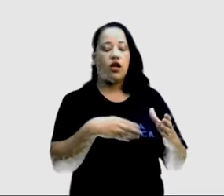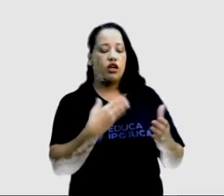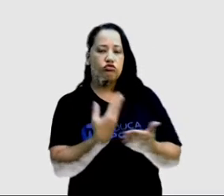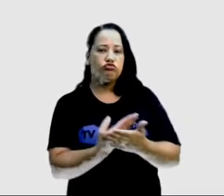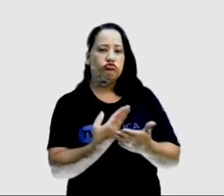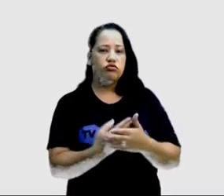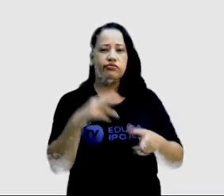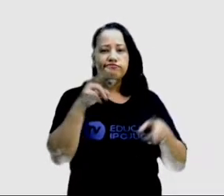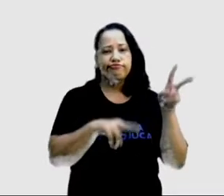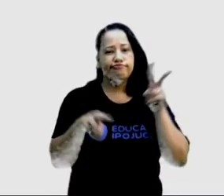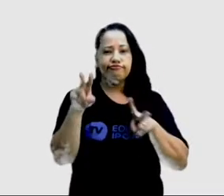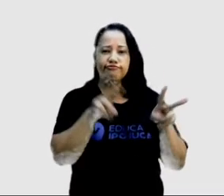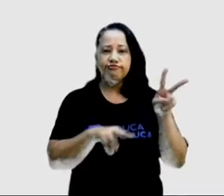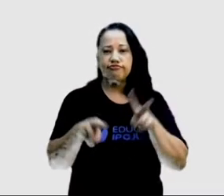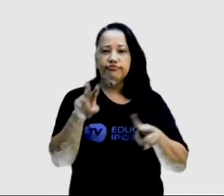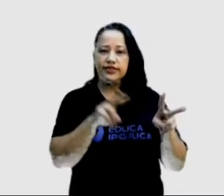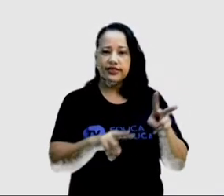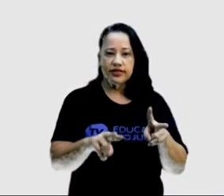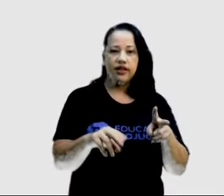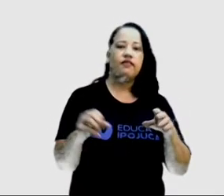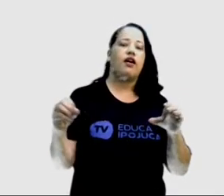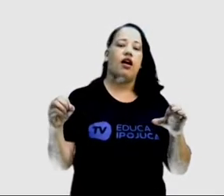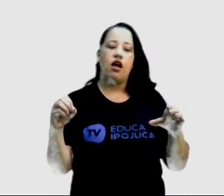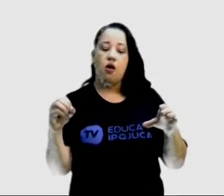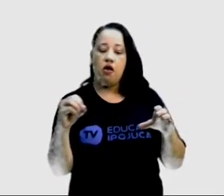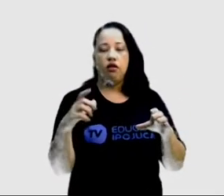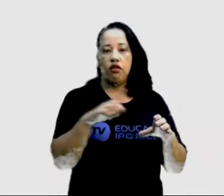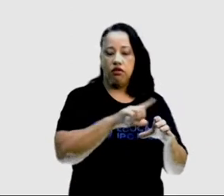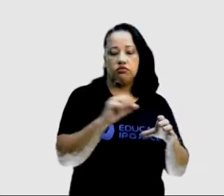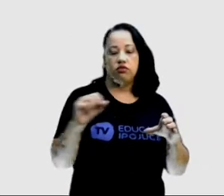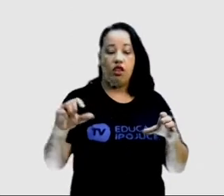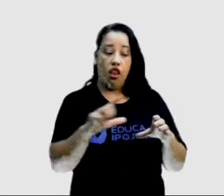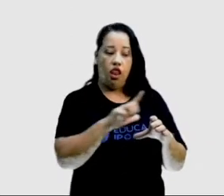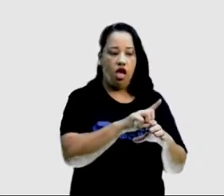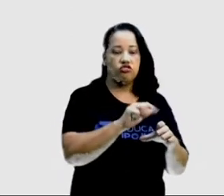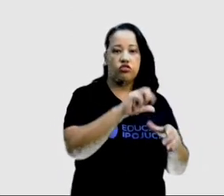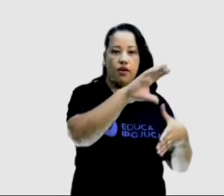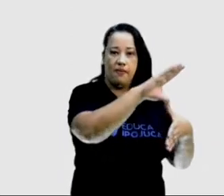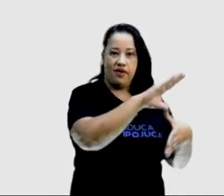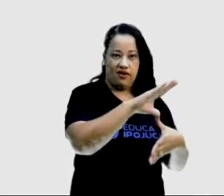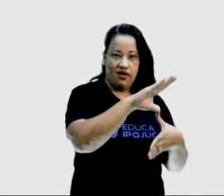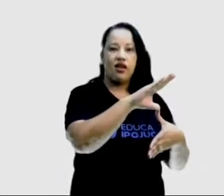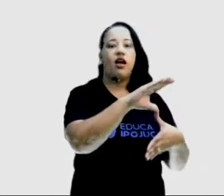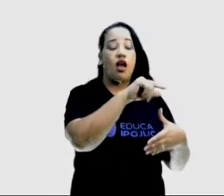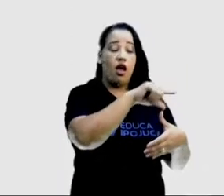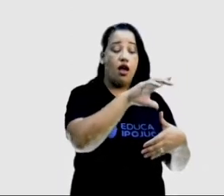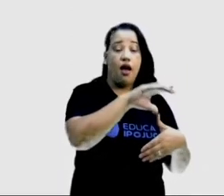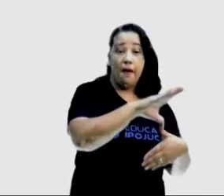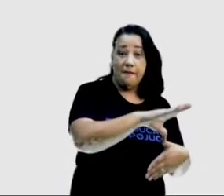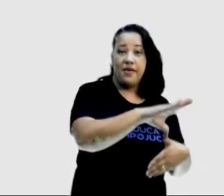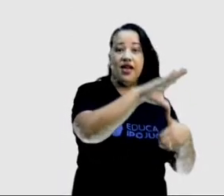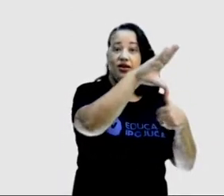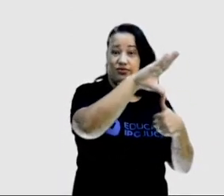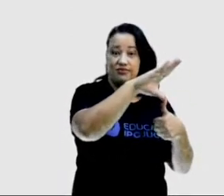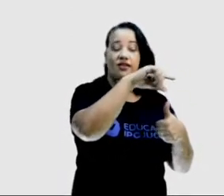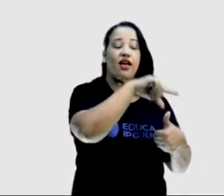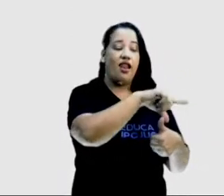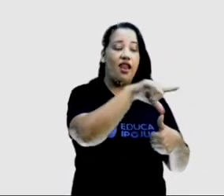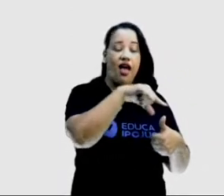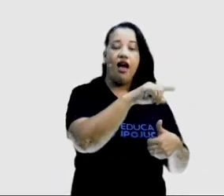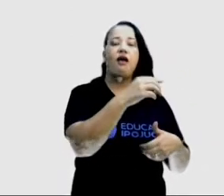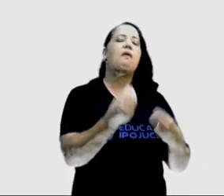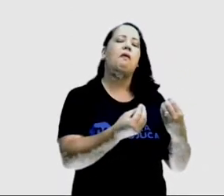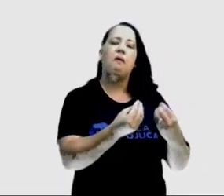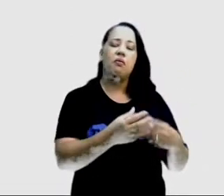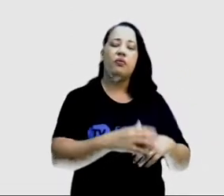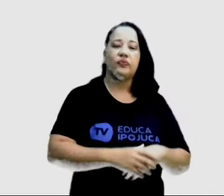de observar a costa leste da América do Sul, parecia se encaixar com a costa oeste do continente